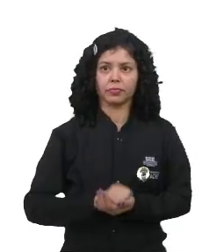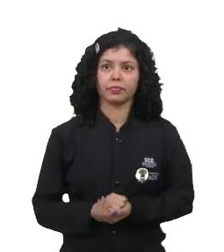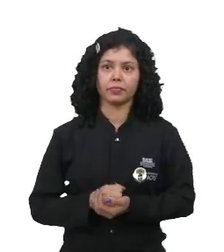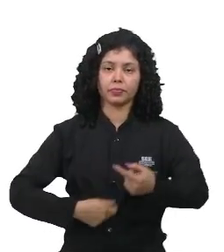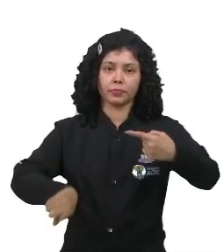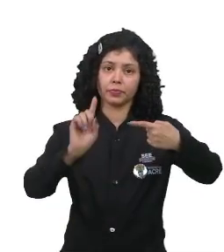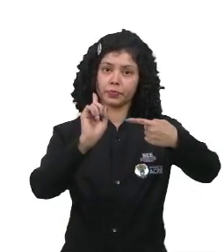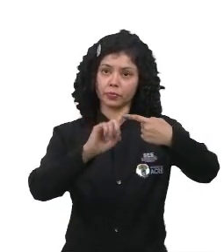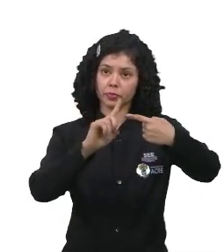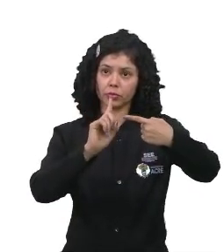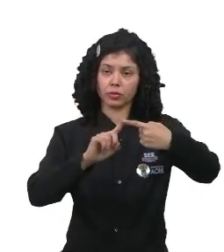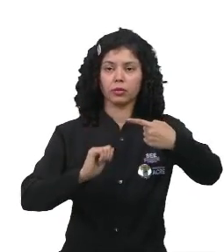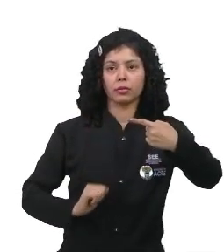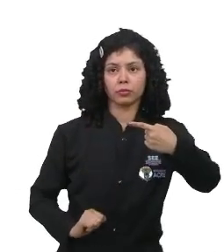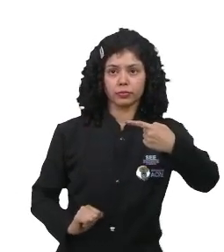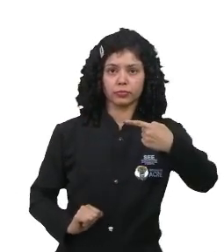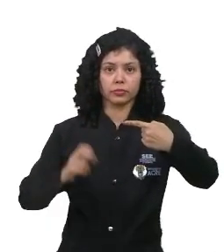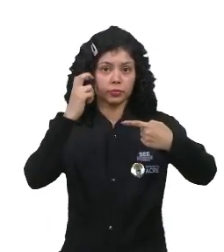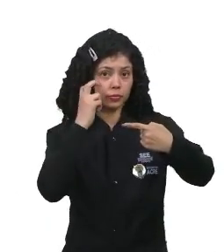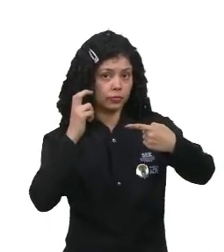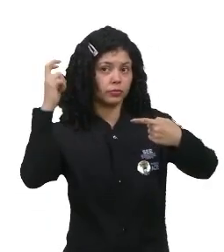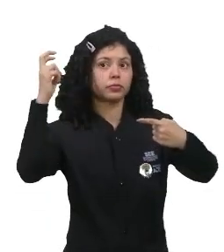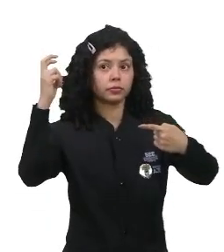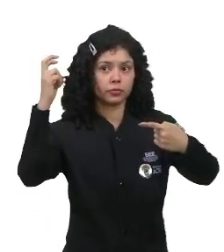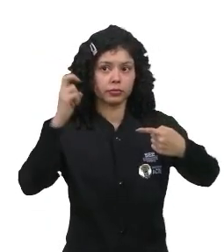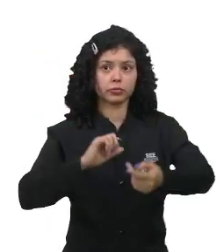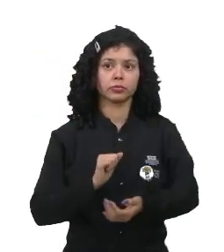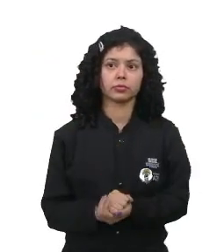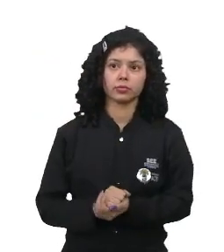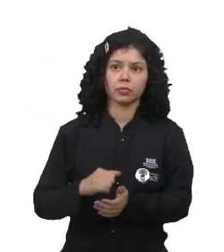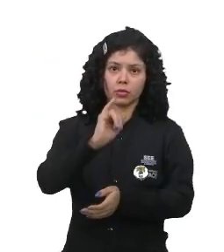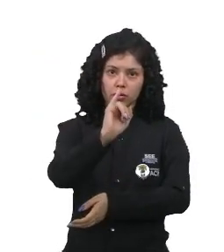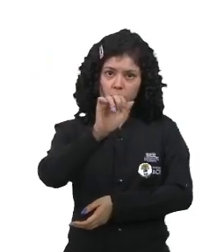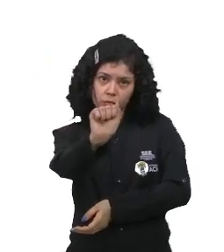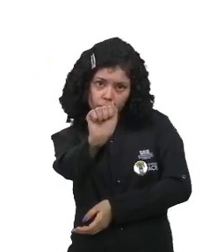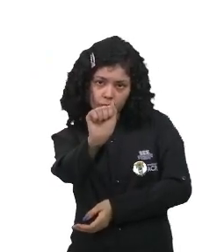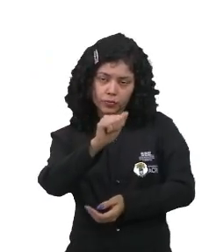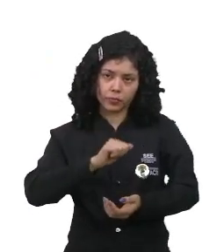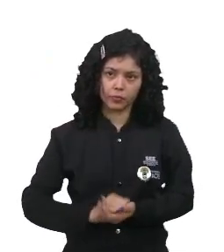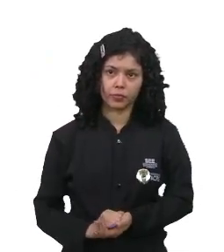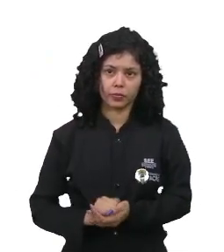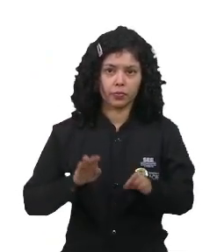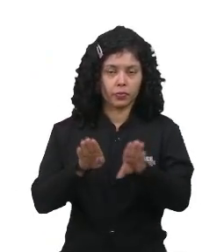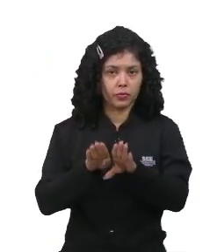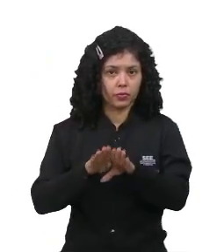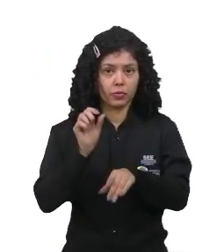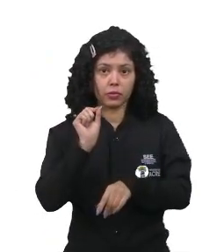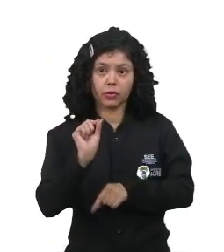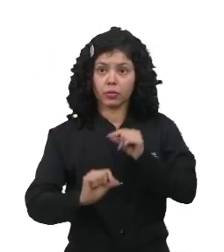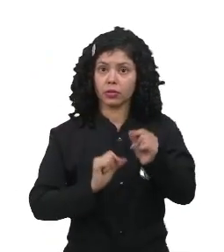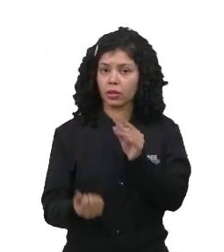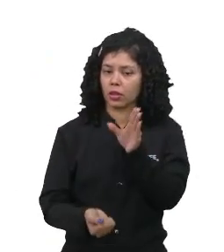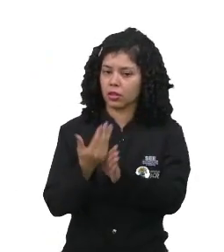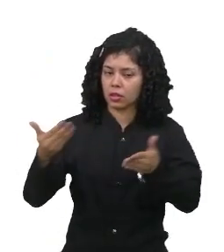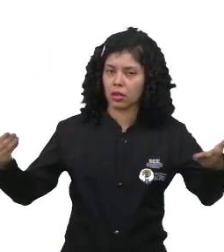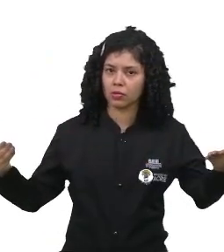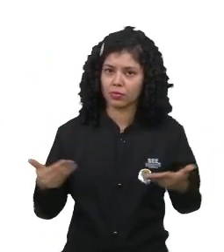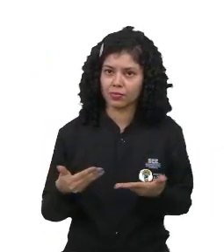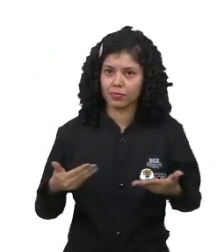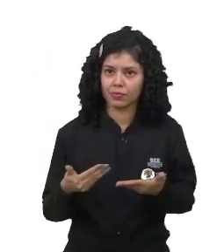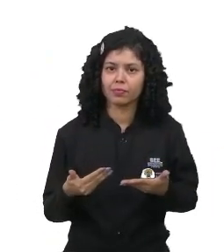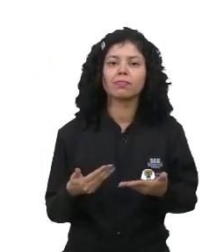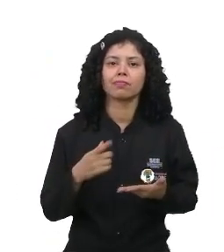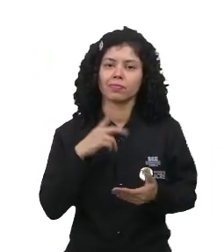No item 1, nós temos as inteligências artificiais, que nesses últimos tempos, né?